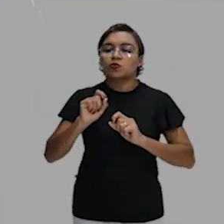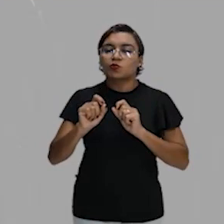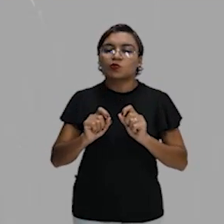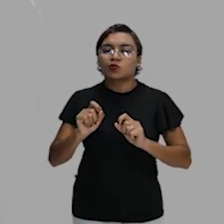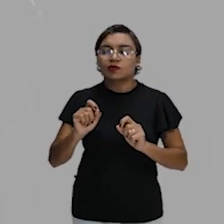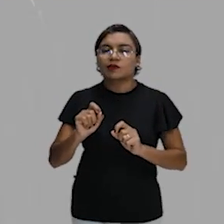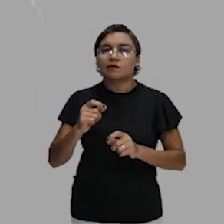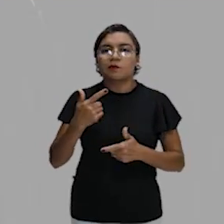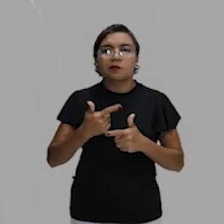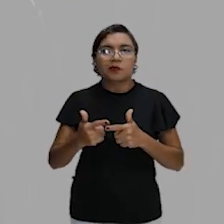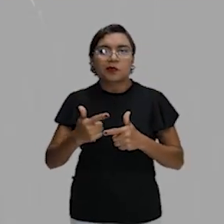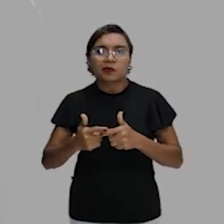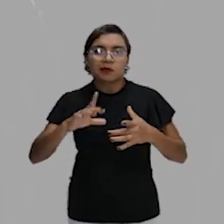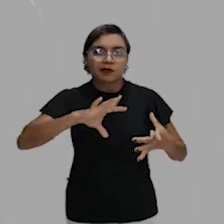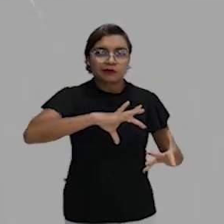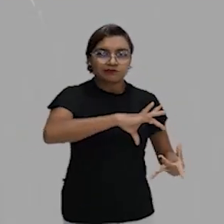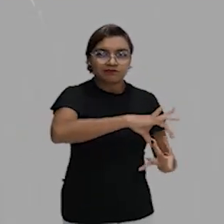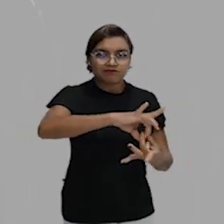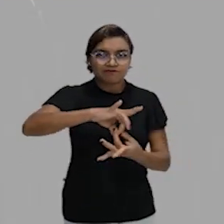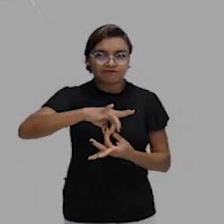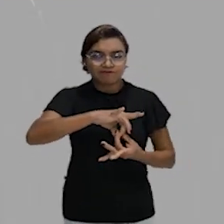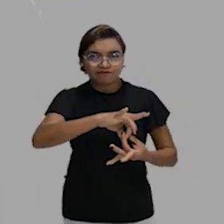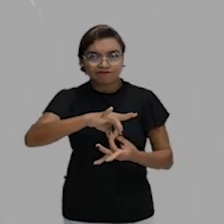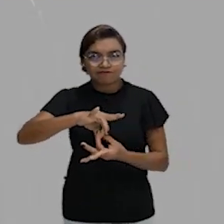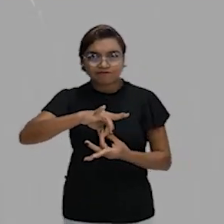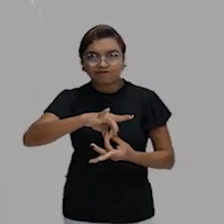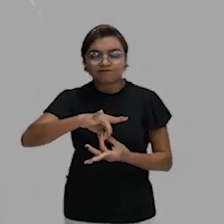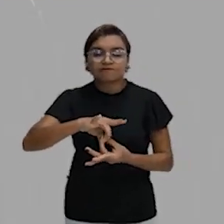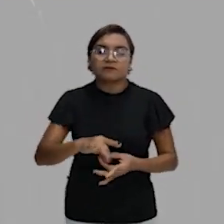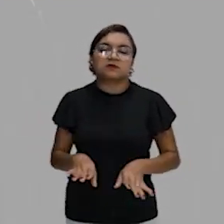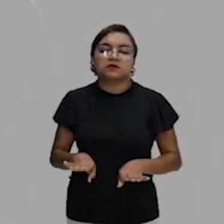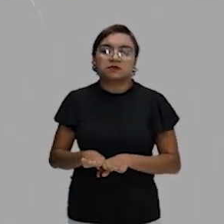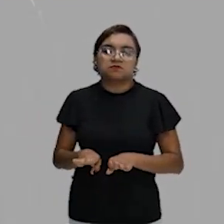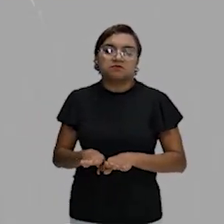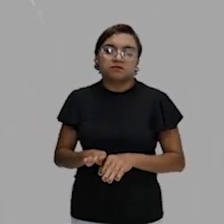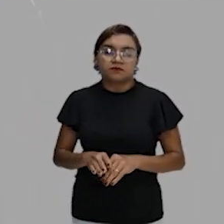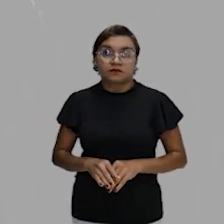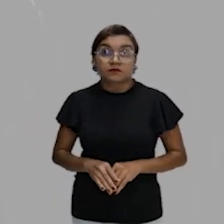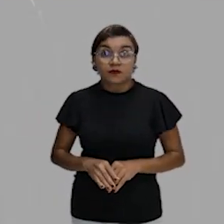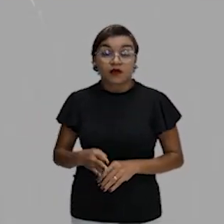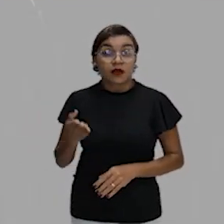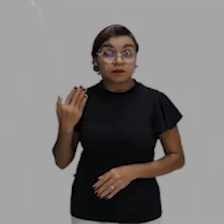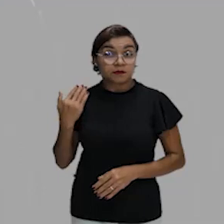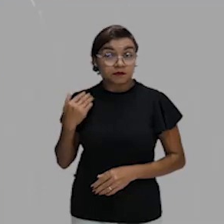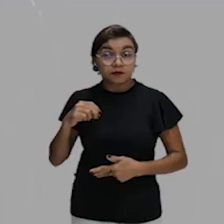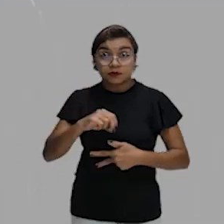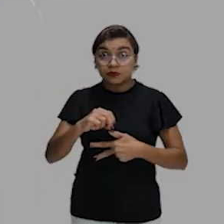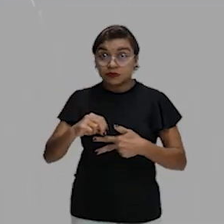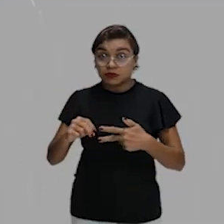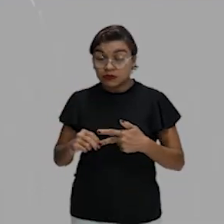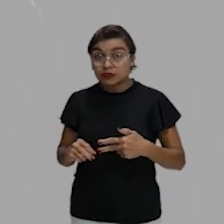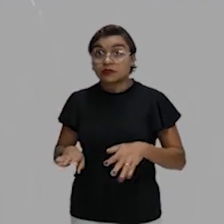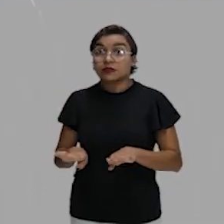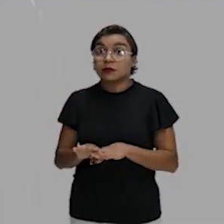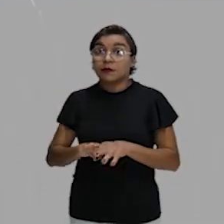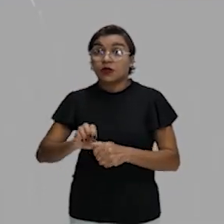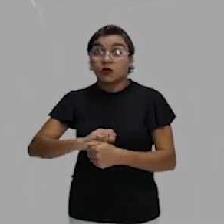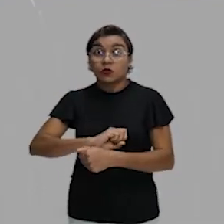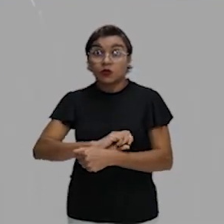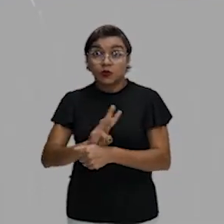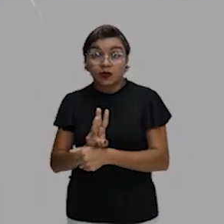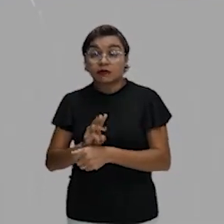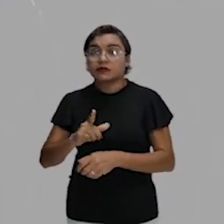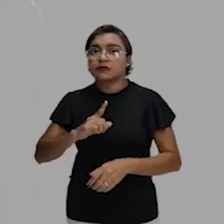problemática global e local galera, tá certo? As últimas provas de Enem e da UEMA também, que sempre